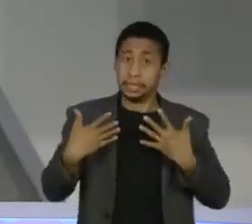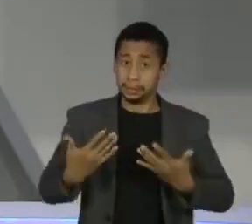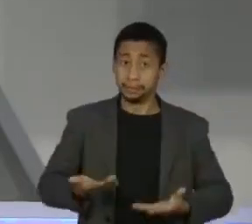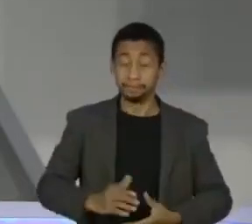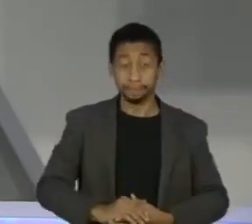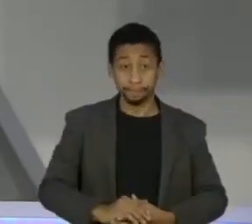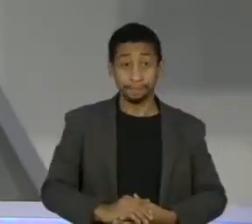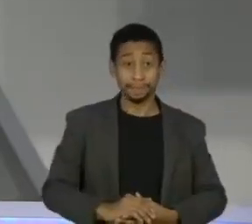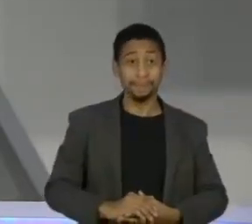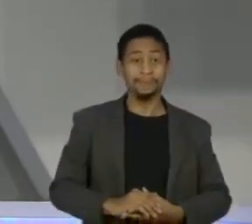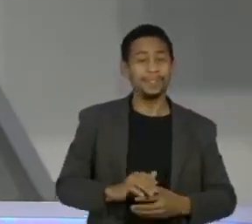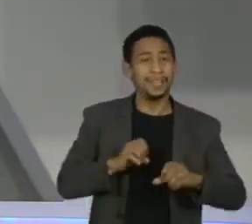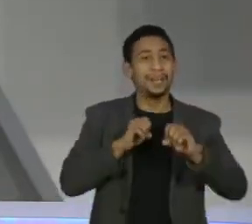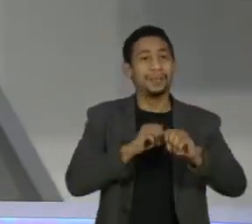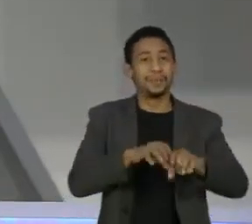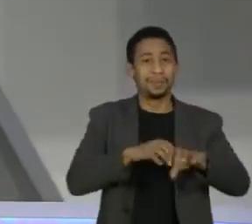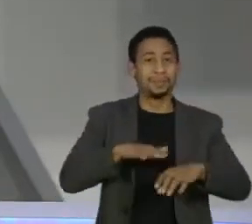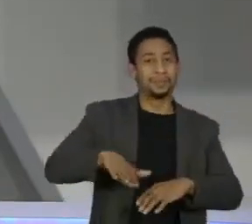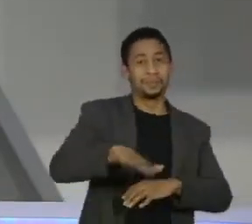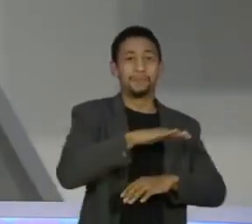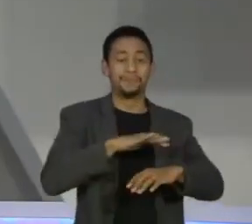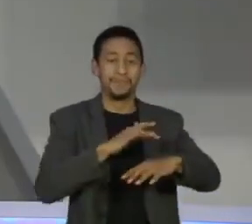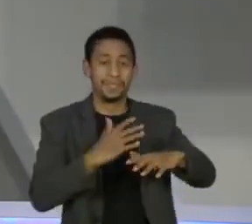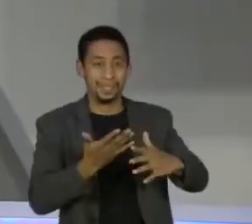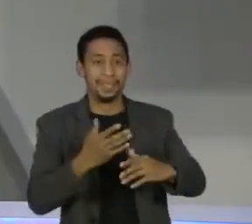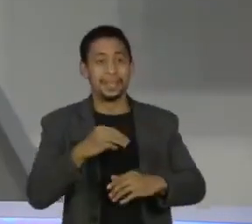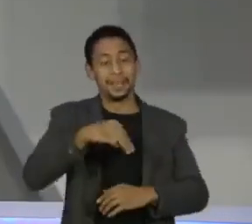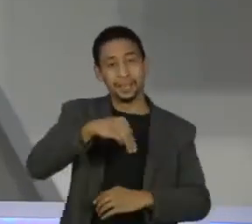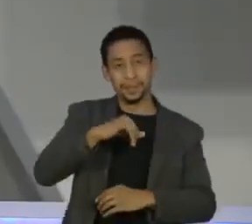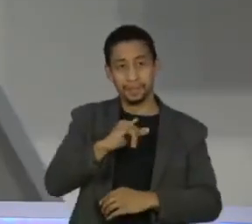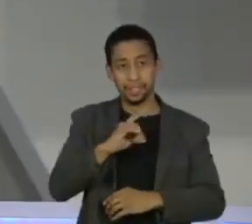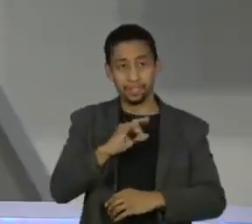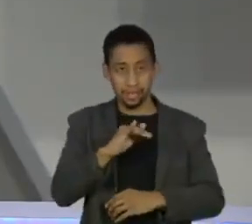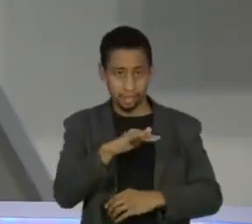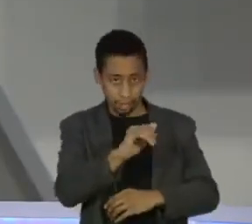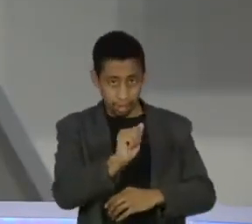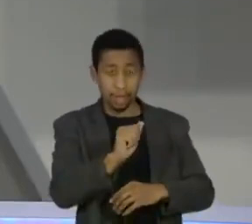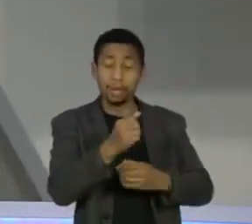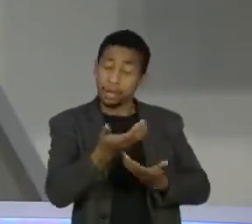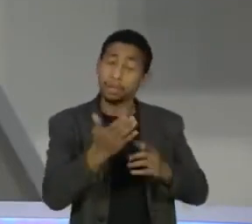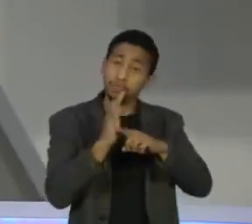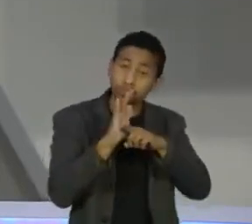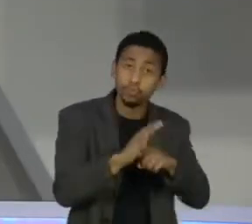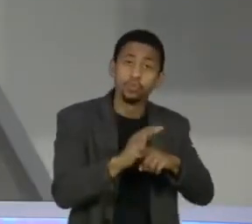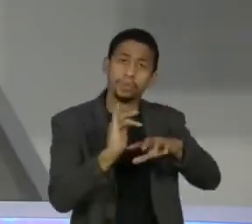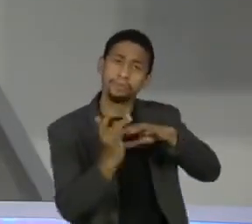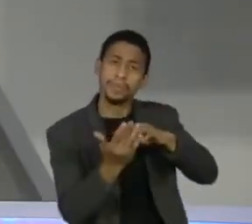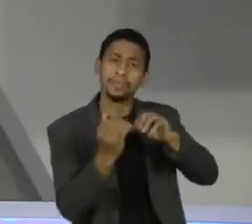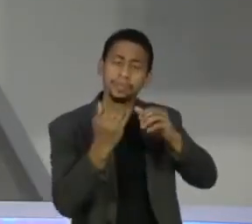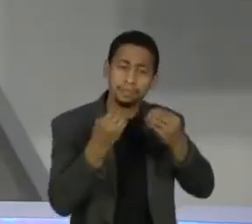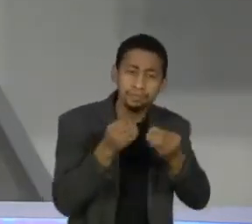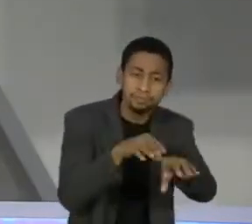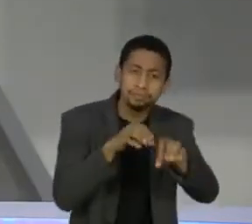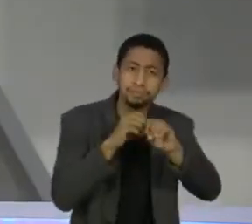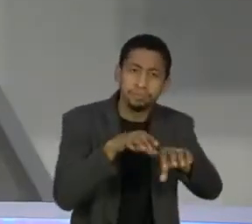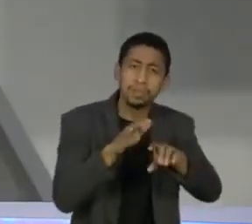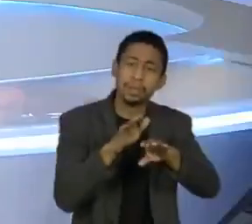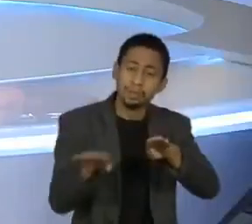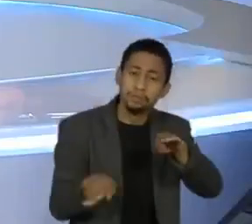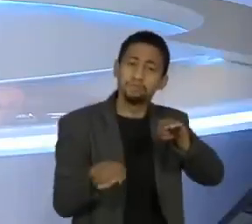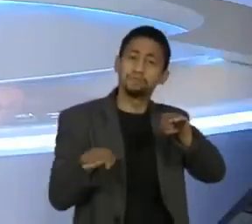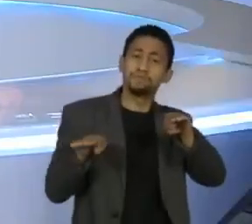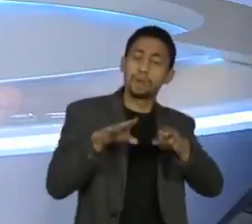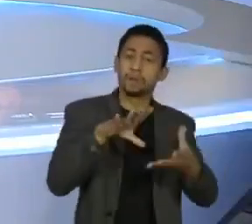A educação midiática é uma das principais frentes da luta contra a desinformação que enfraquece as democracias.